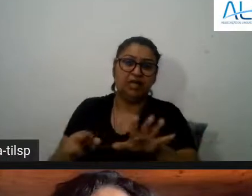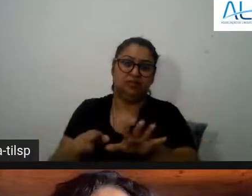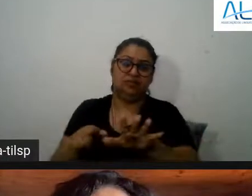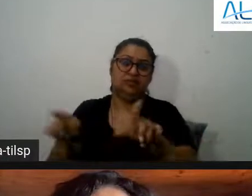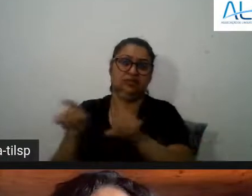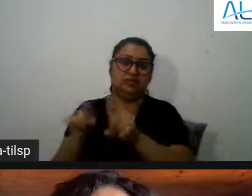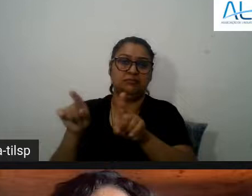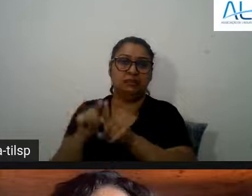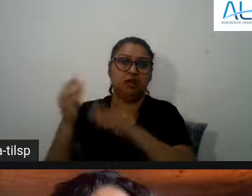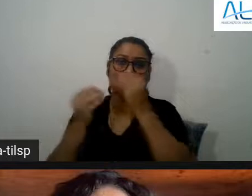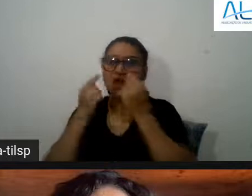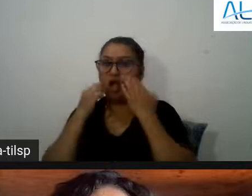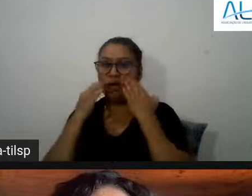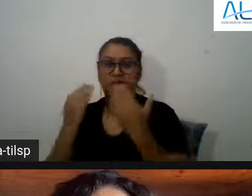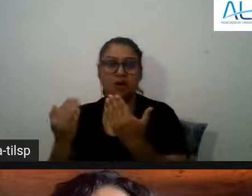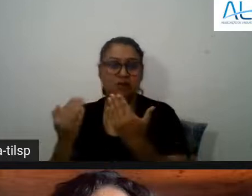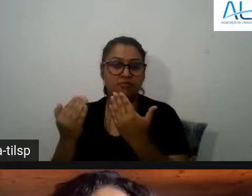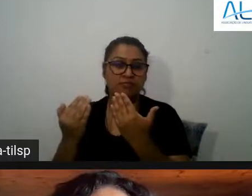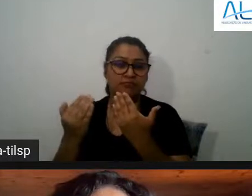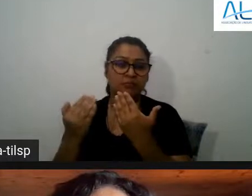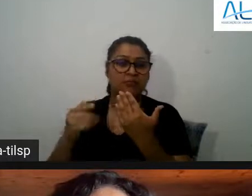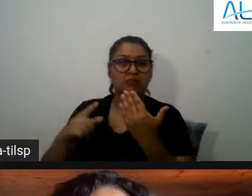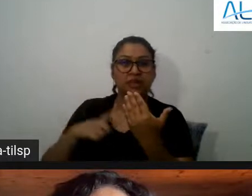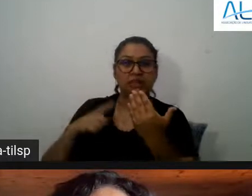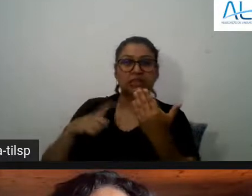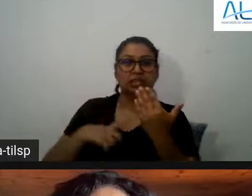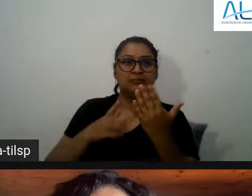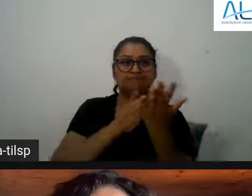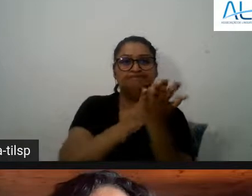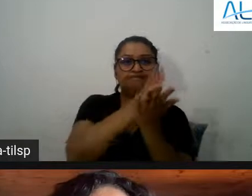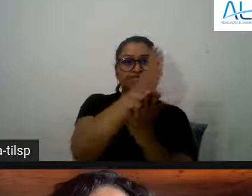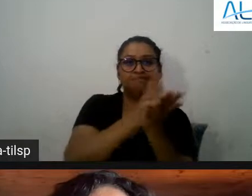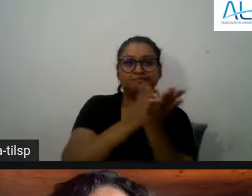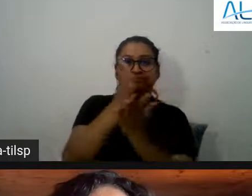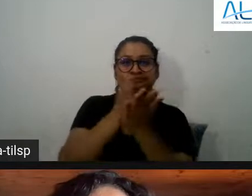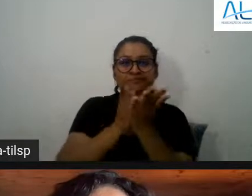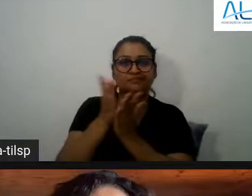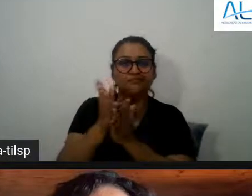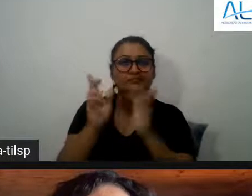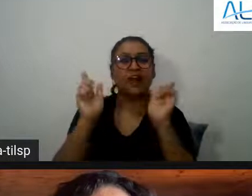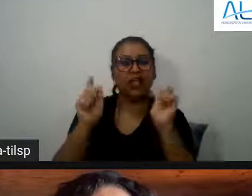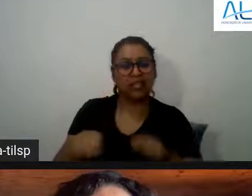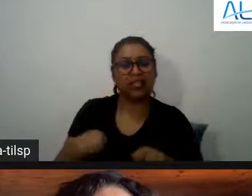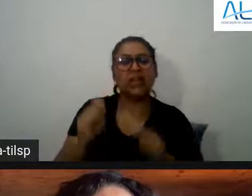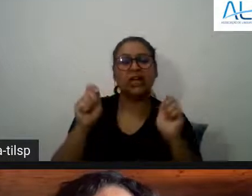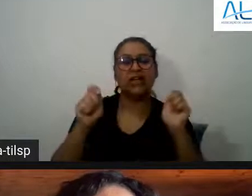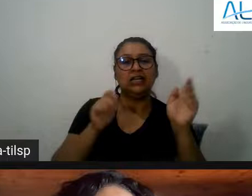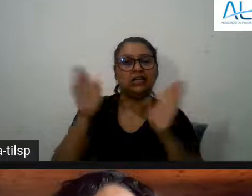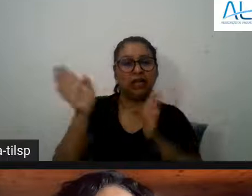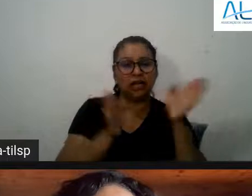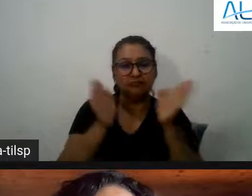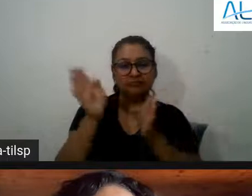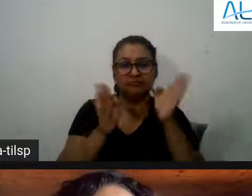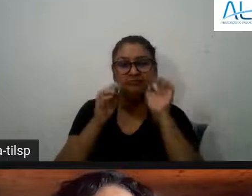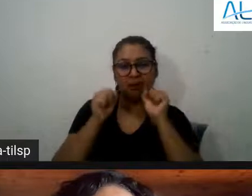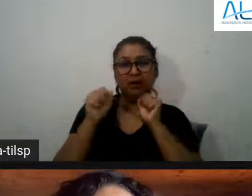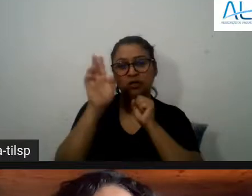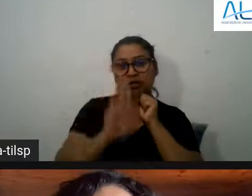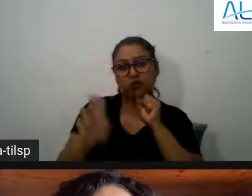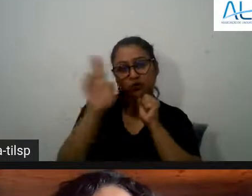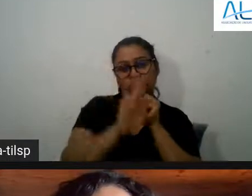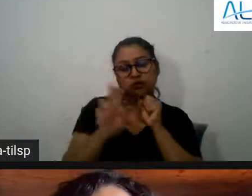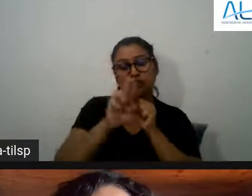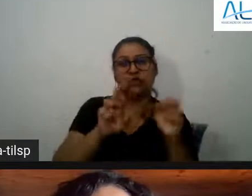visível e portanto acho que há vários ângulos de entrada que podem ser usados em situações